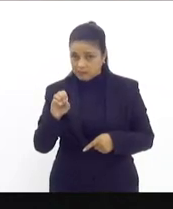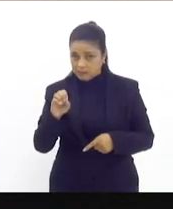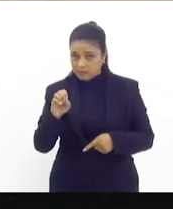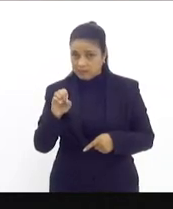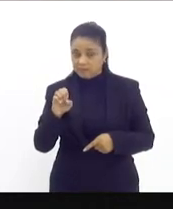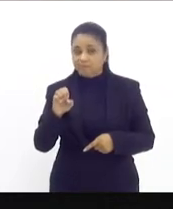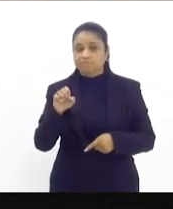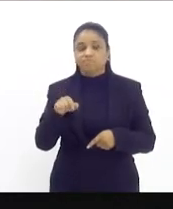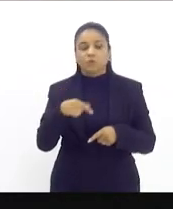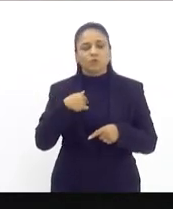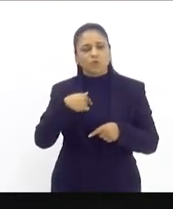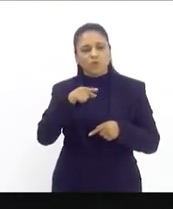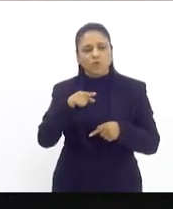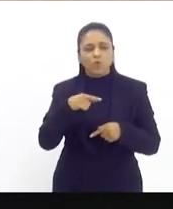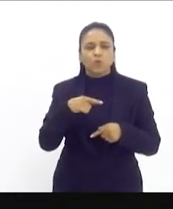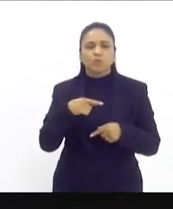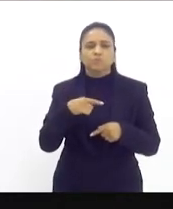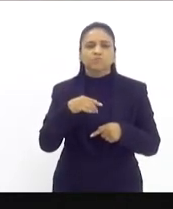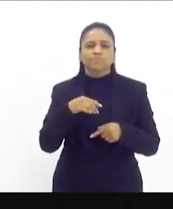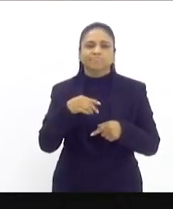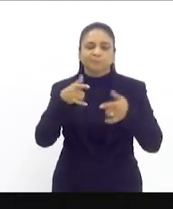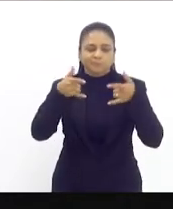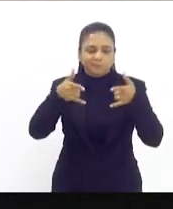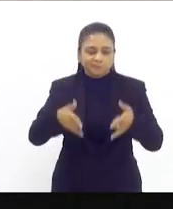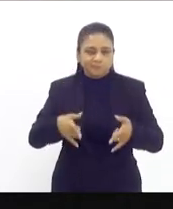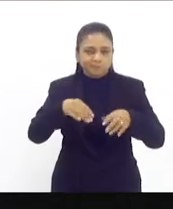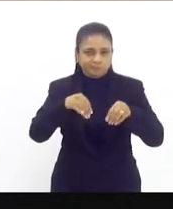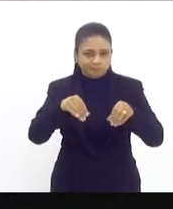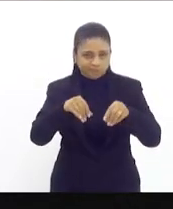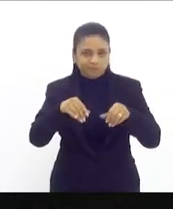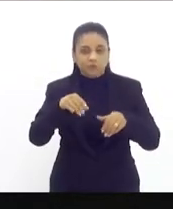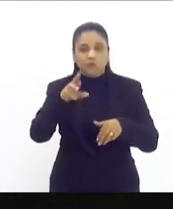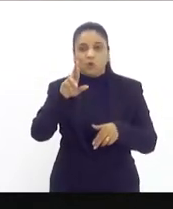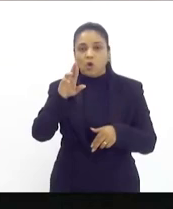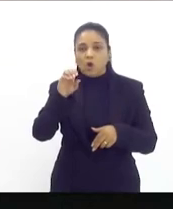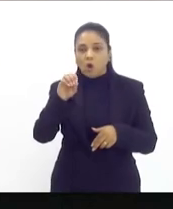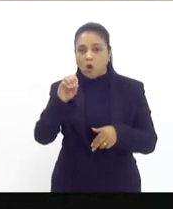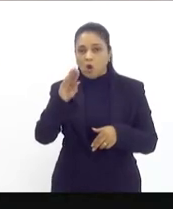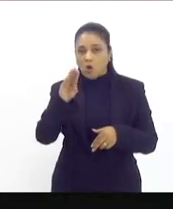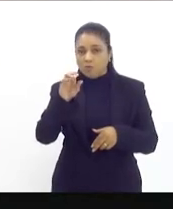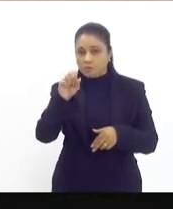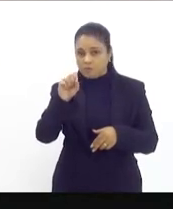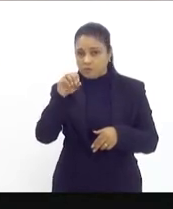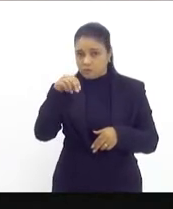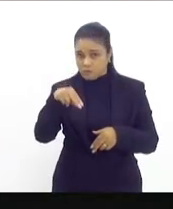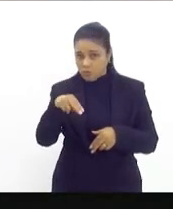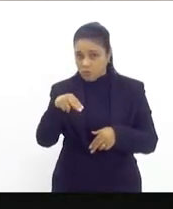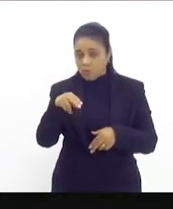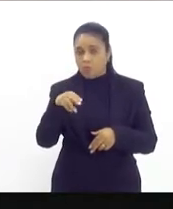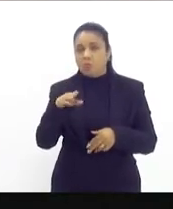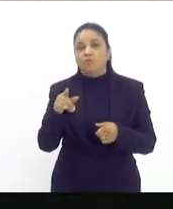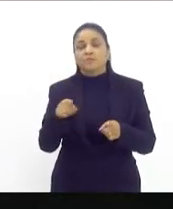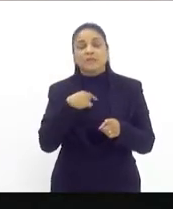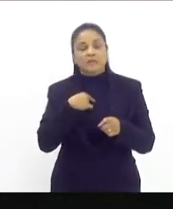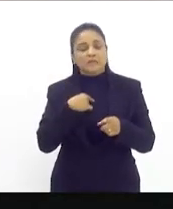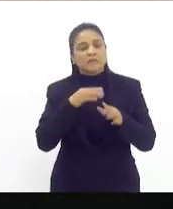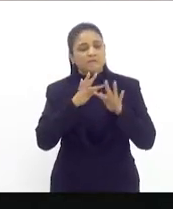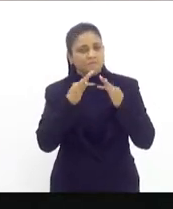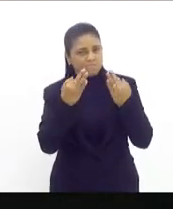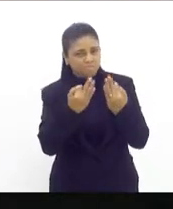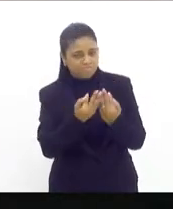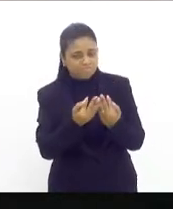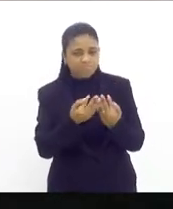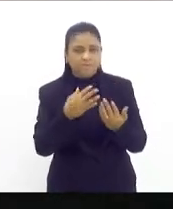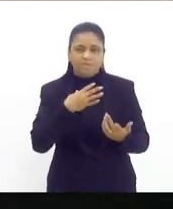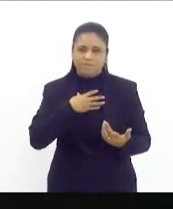funeral do mestre Robson Grace. Ali, naquele momento, inclusive os filhos, a família e todos os mestres que